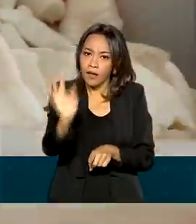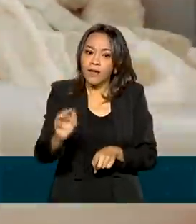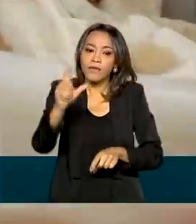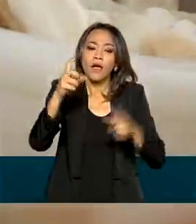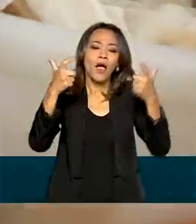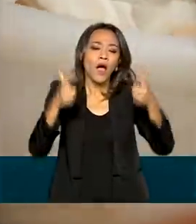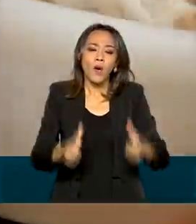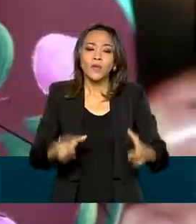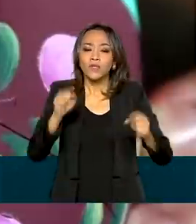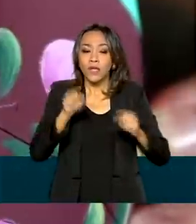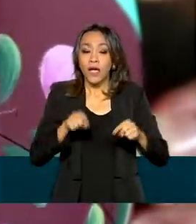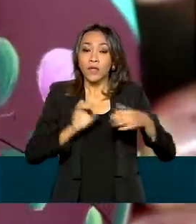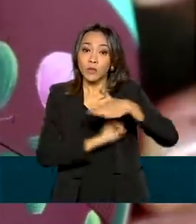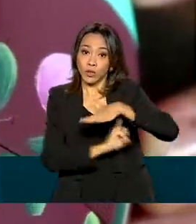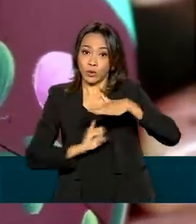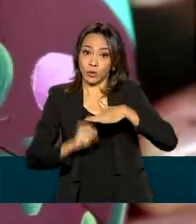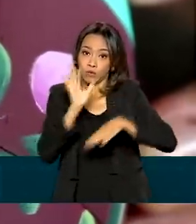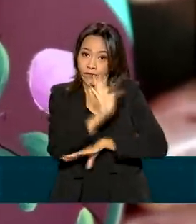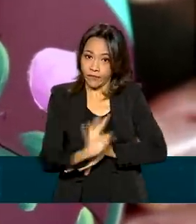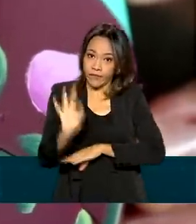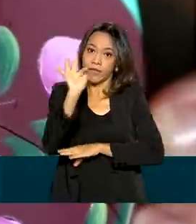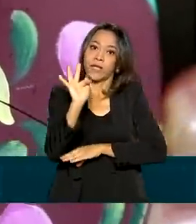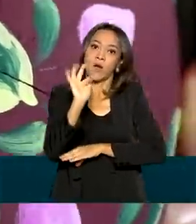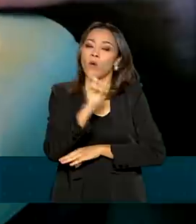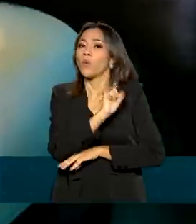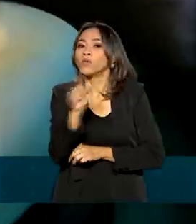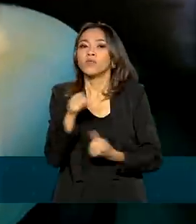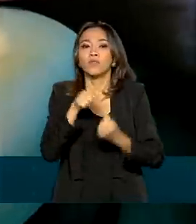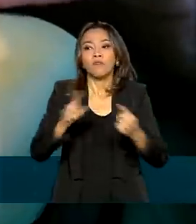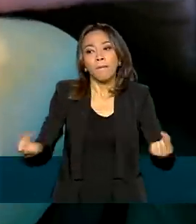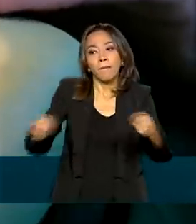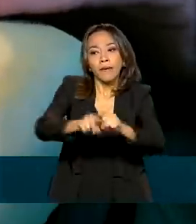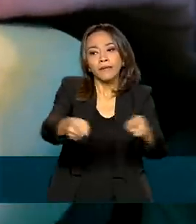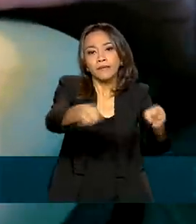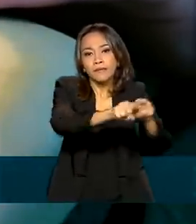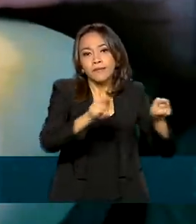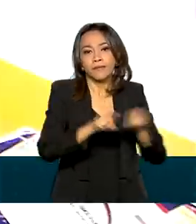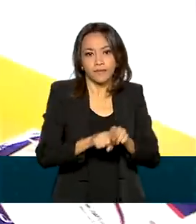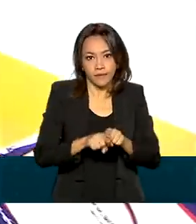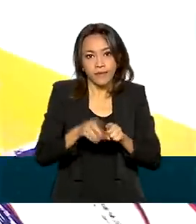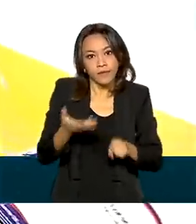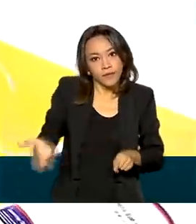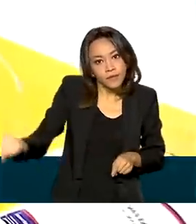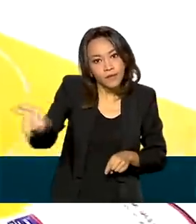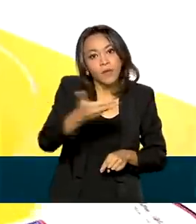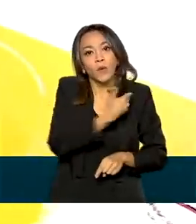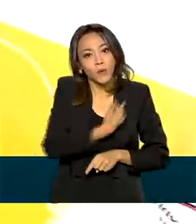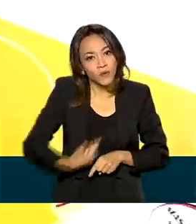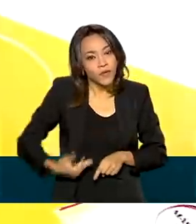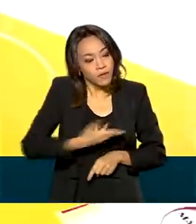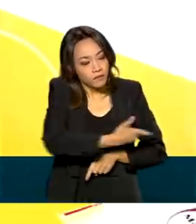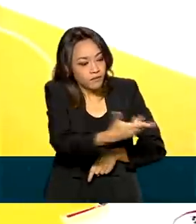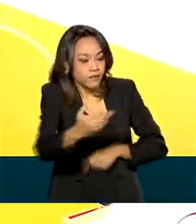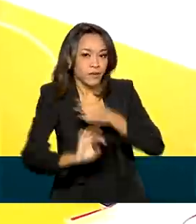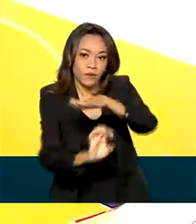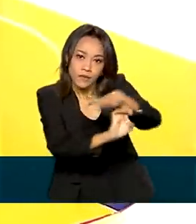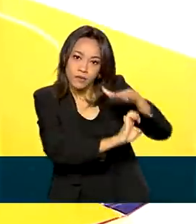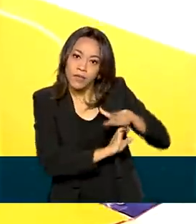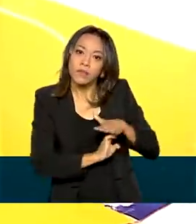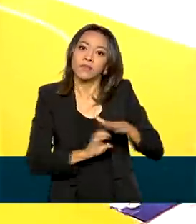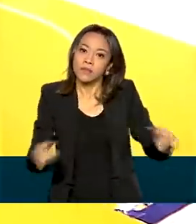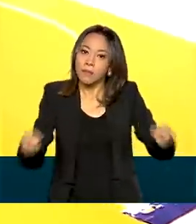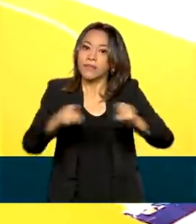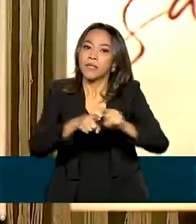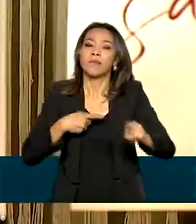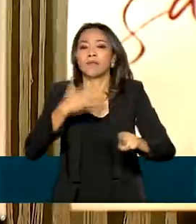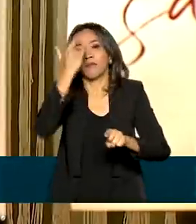Institutos Federais. Uma das metas é fazer parcerias com o poder público e a iniciativa privada para facilitar